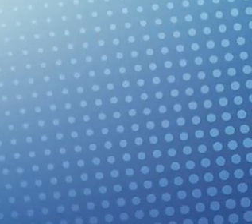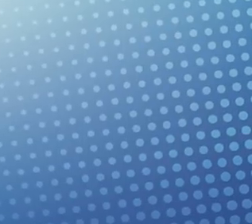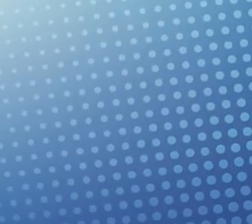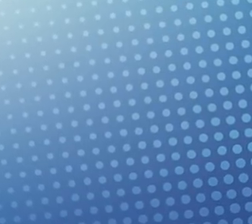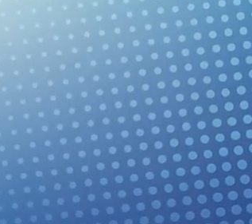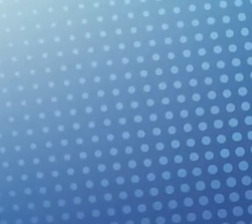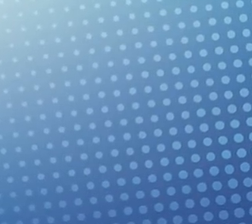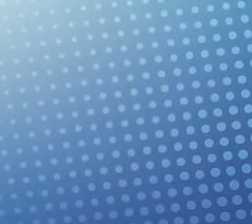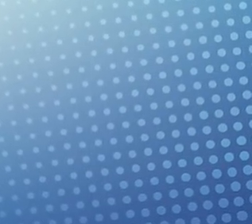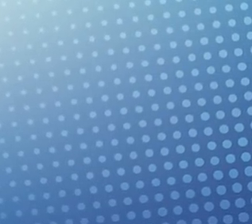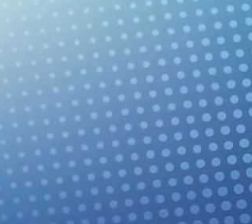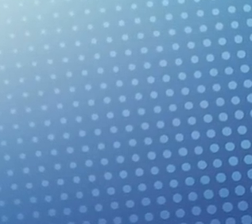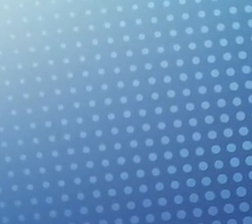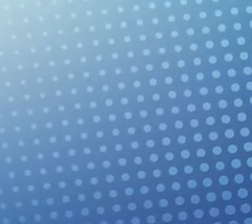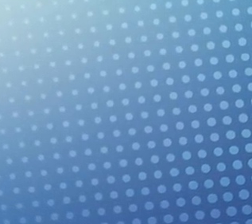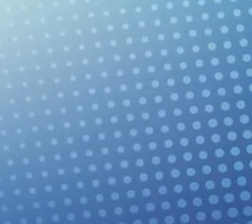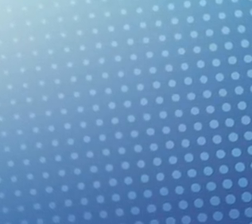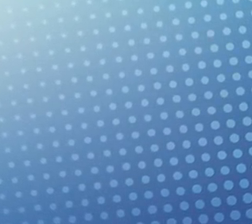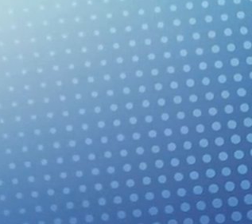Olá,